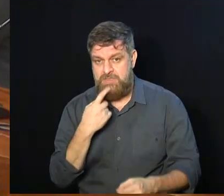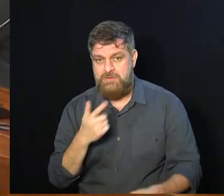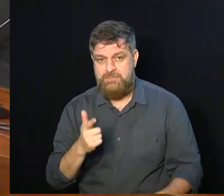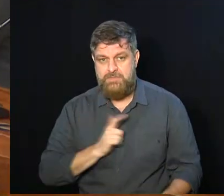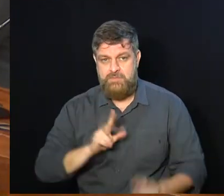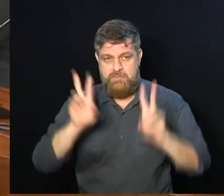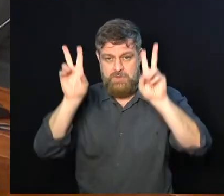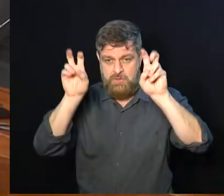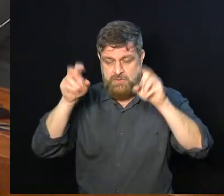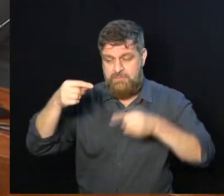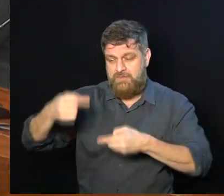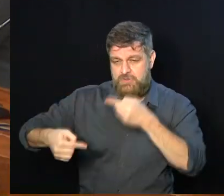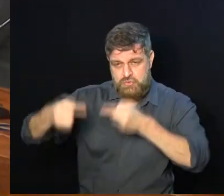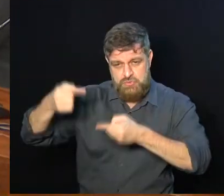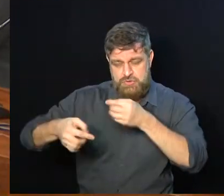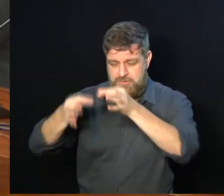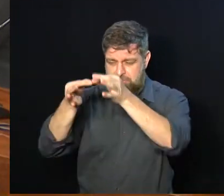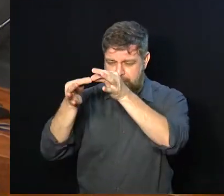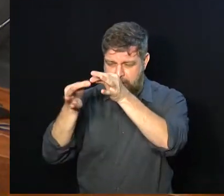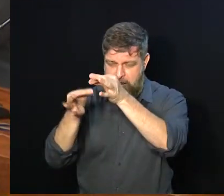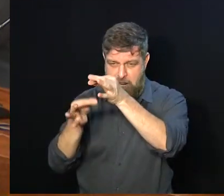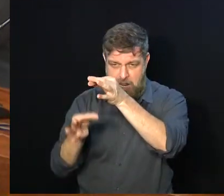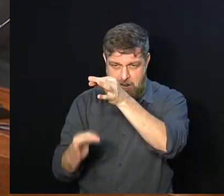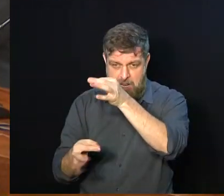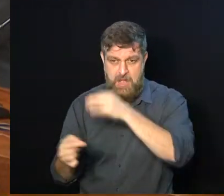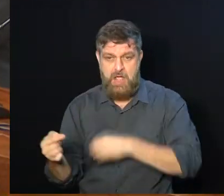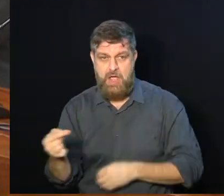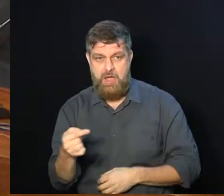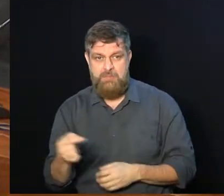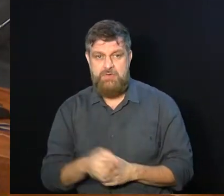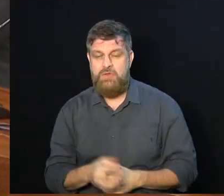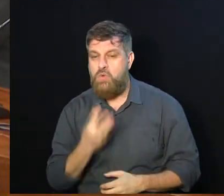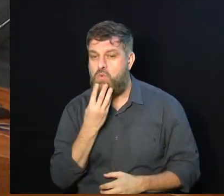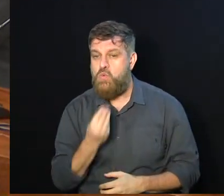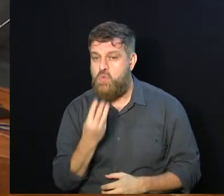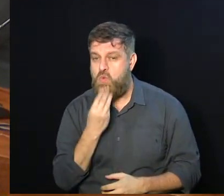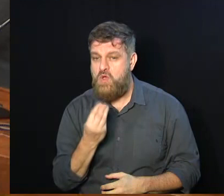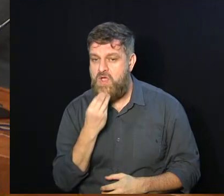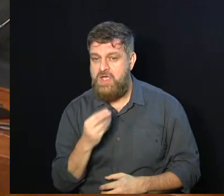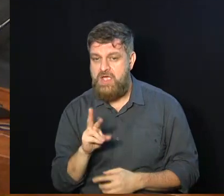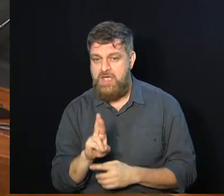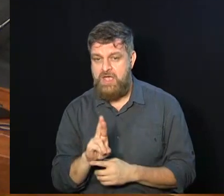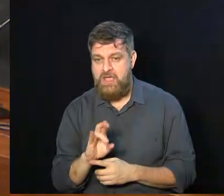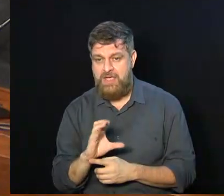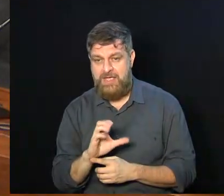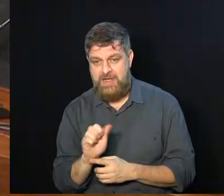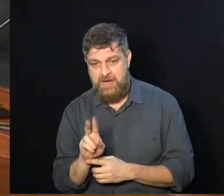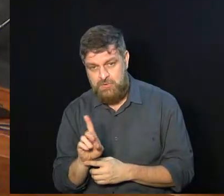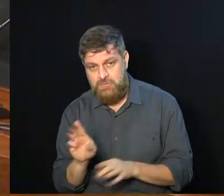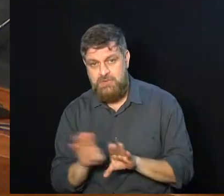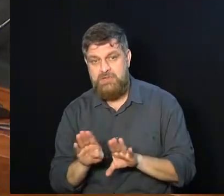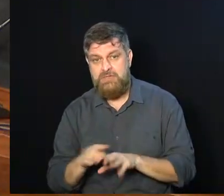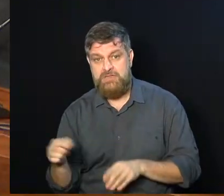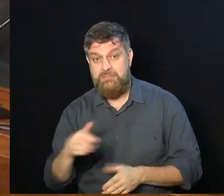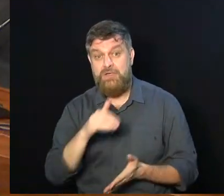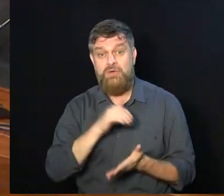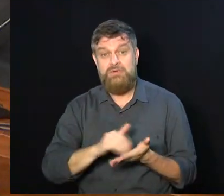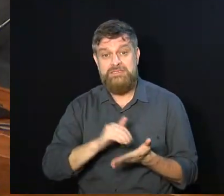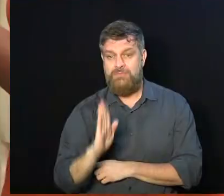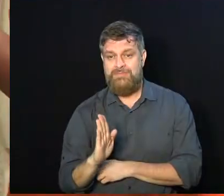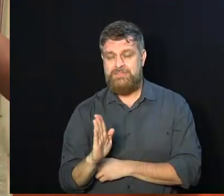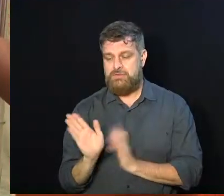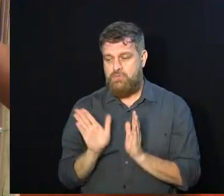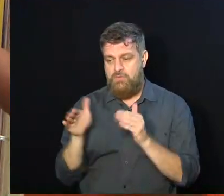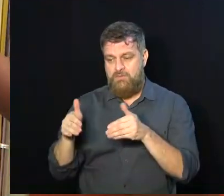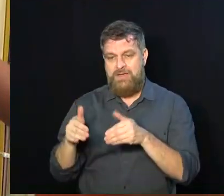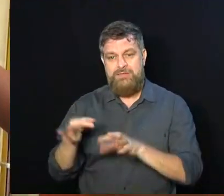A primeira parte da reunião ordinária foi dedicada para debater a importância das abelhas silvestres para o meio ambiente.